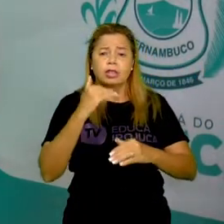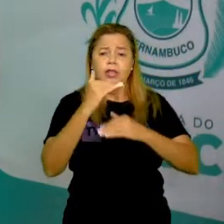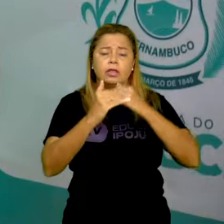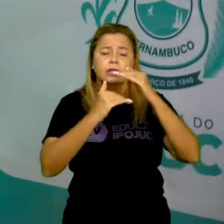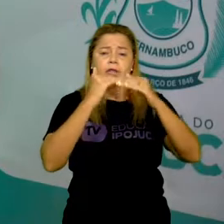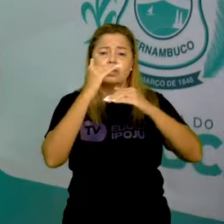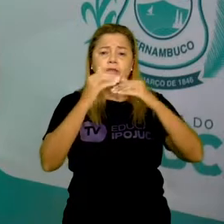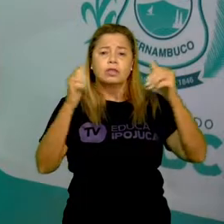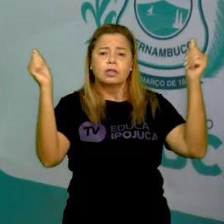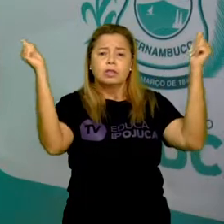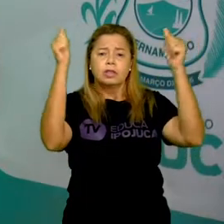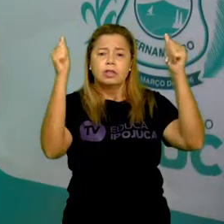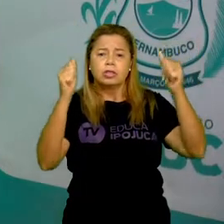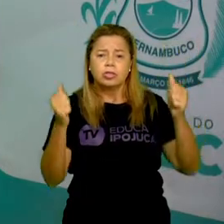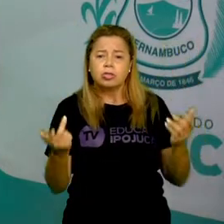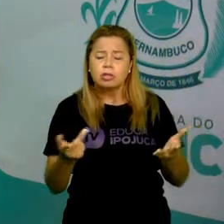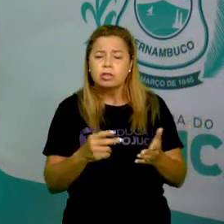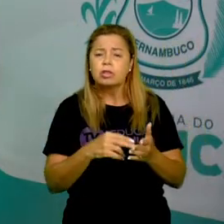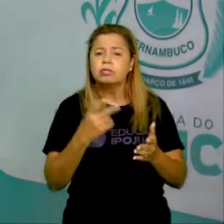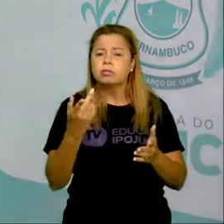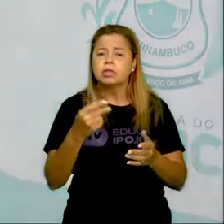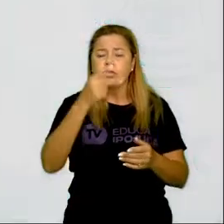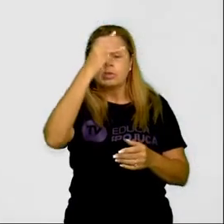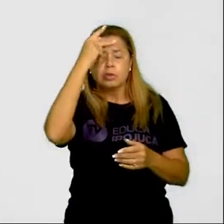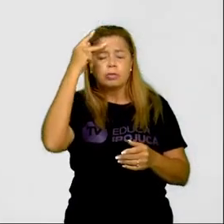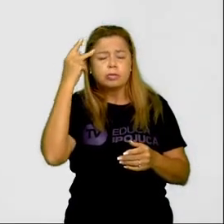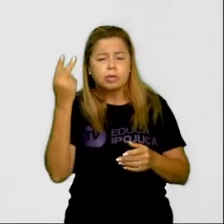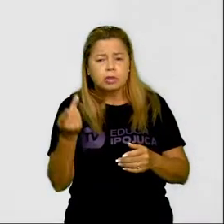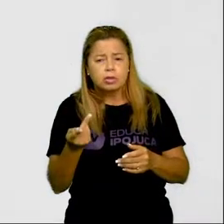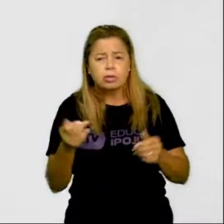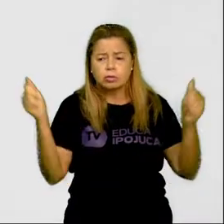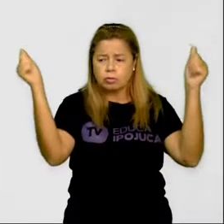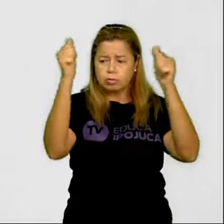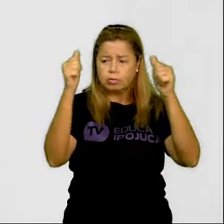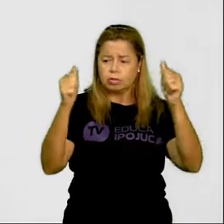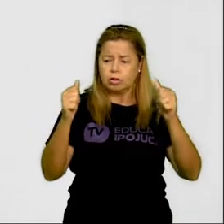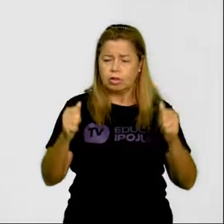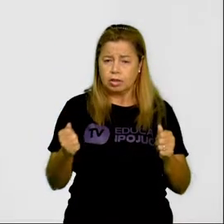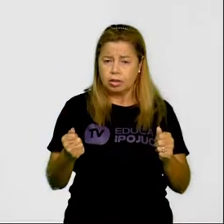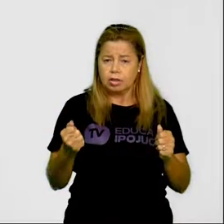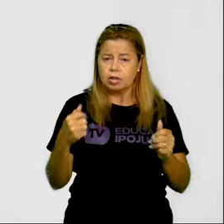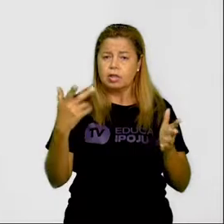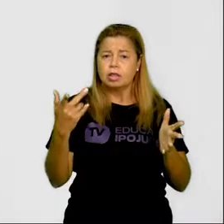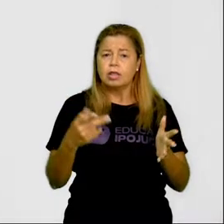algo ele queria passar. Existe uma mensagem que o artista quer passar.